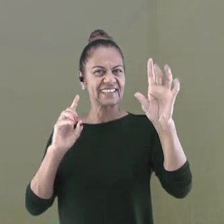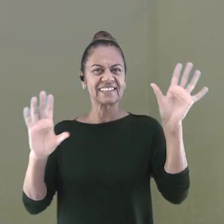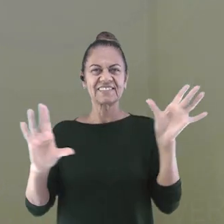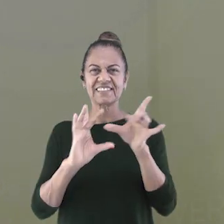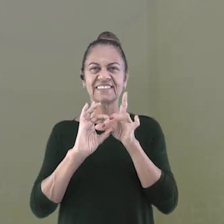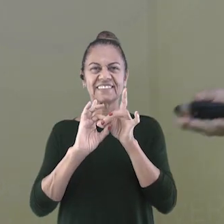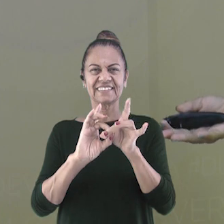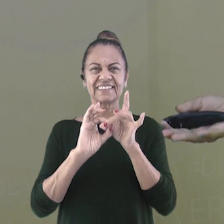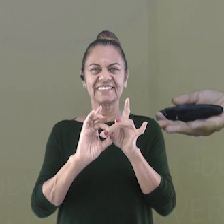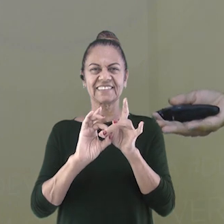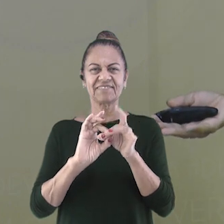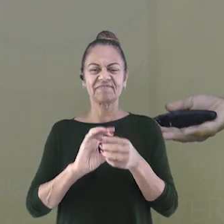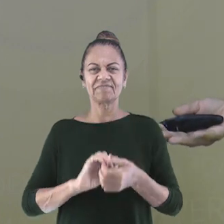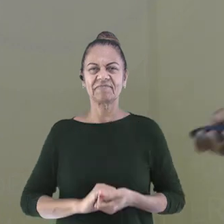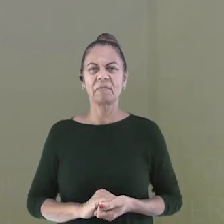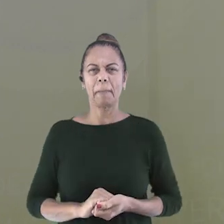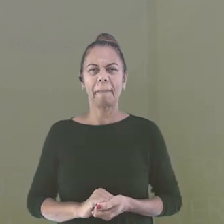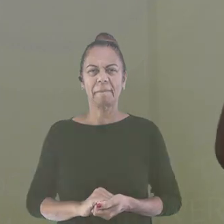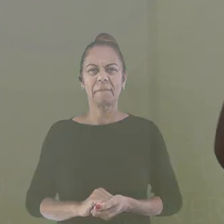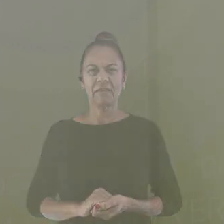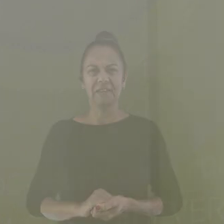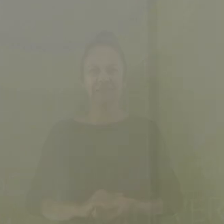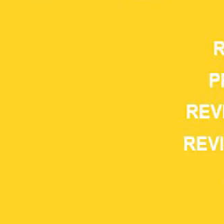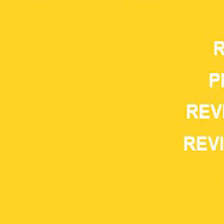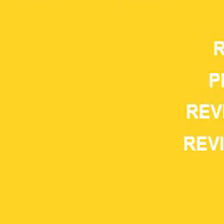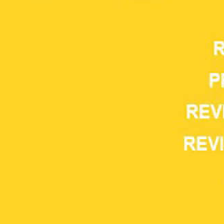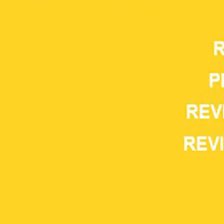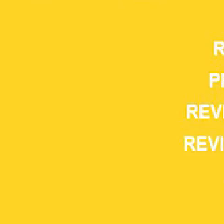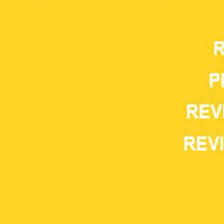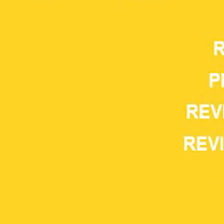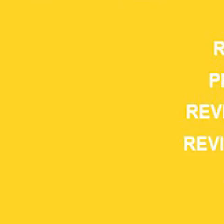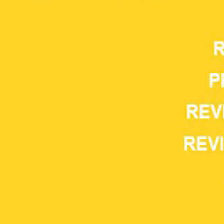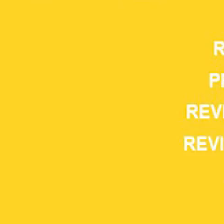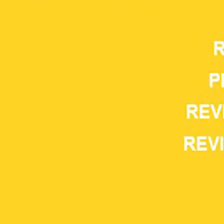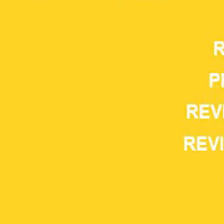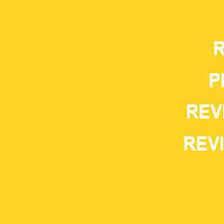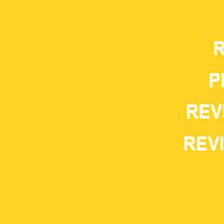esqueça, mesmo distantes, estamos juntos. E